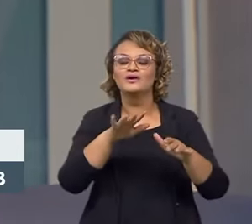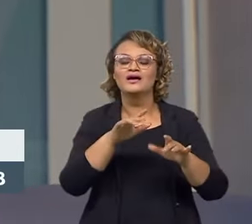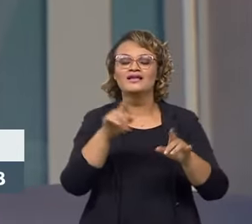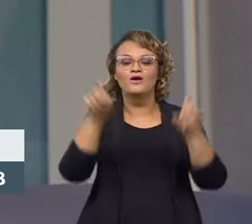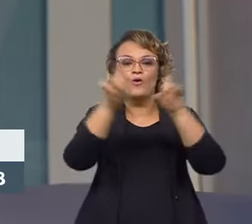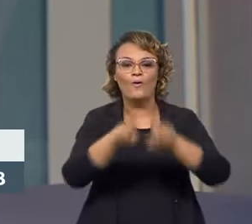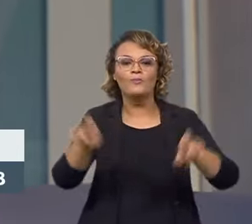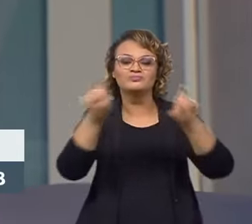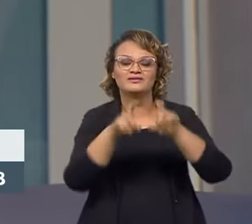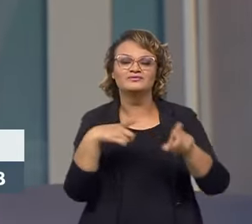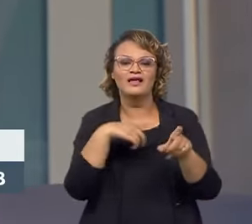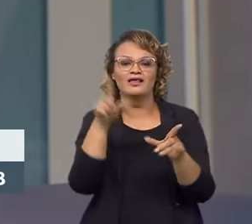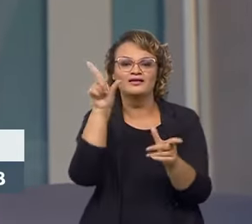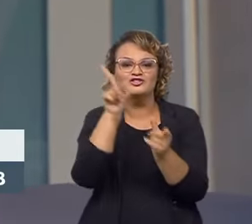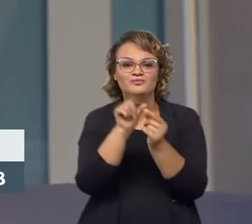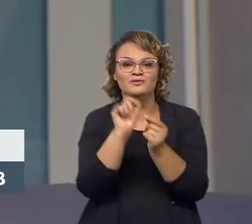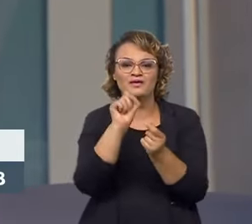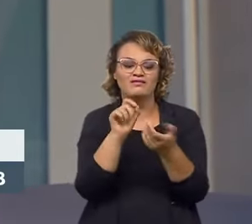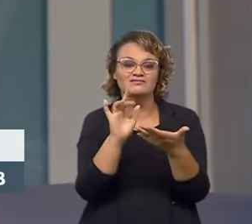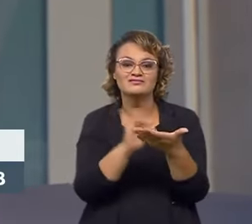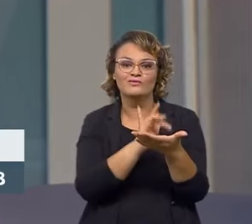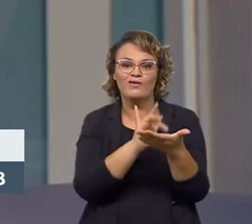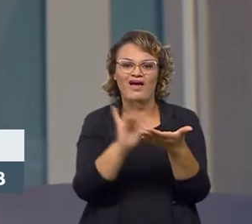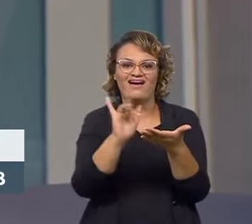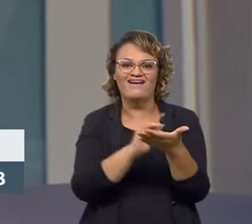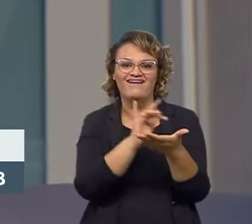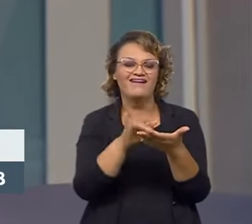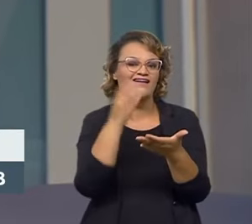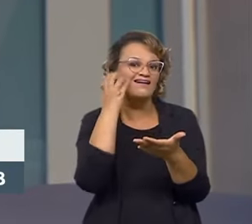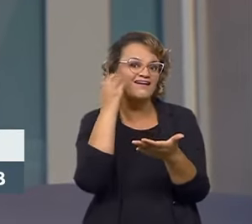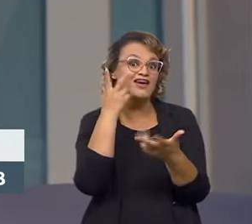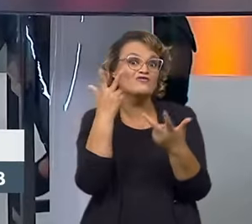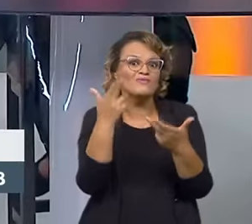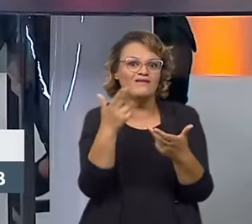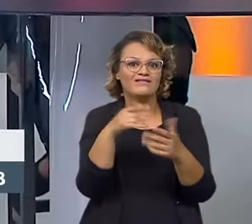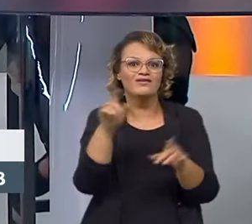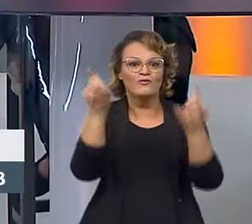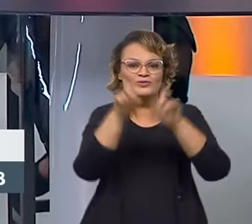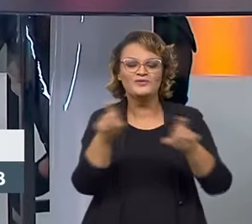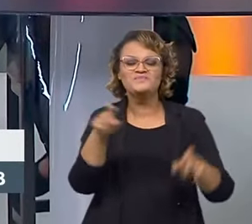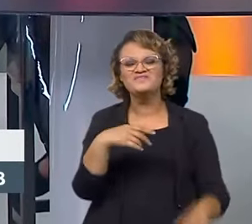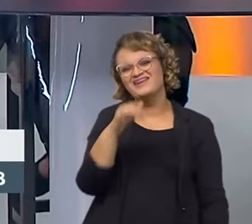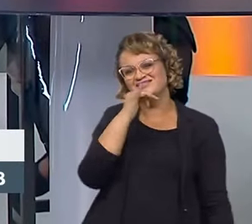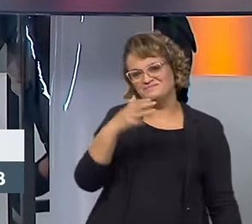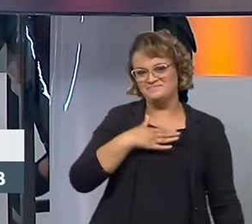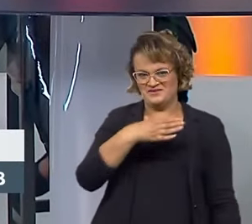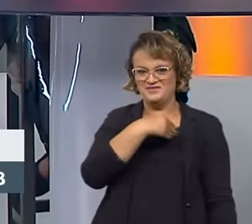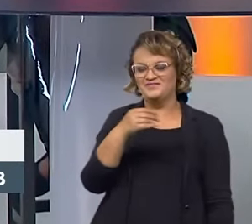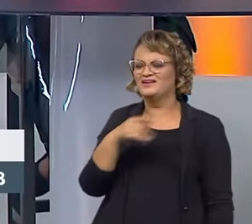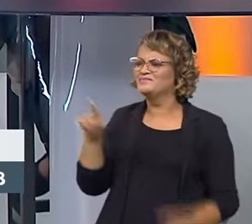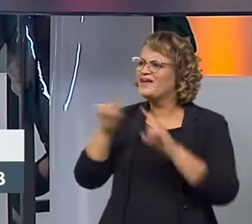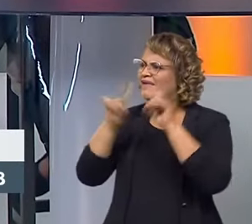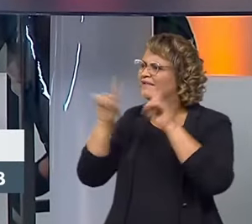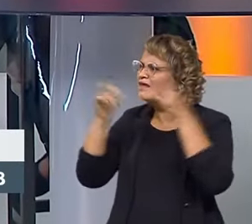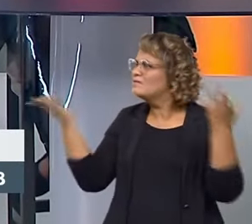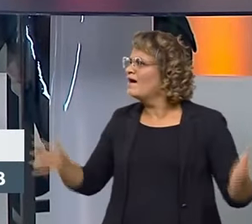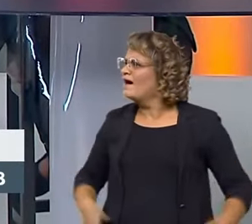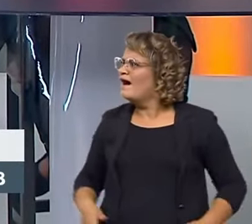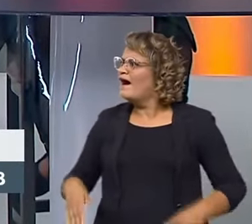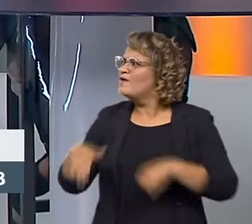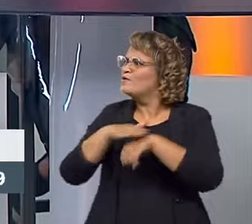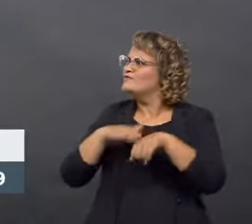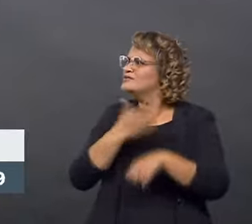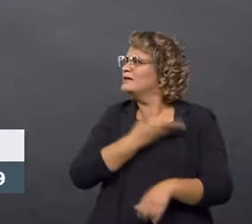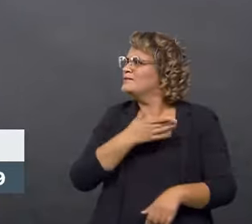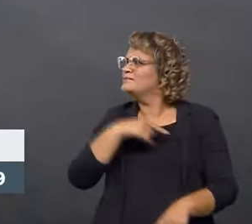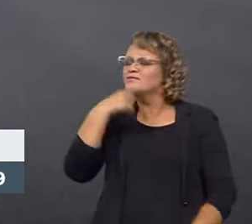aparelho celular. Então, isso aqui é muito mais do que um telefone, né? Até a minha filha, outro dia, estava reclamando que não conseguia falar com a amiguinha